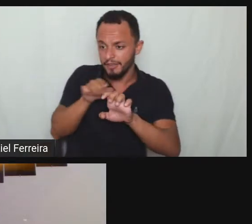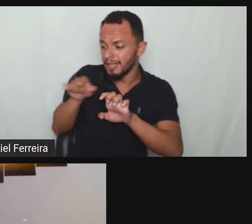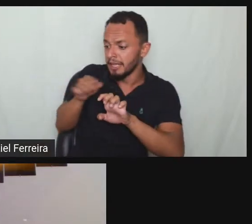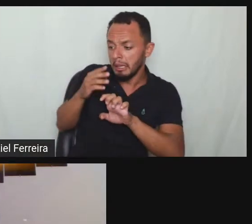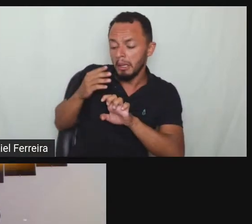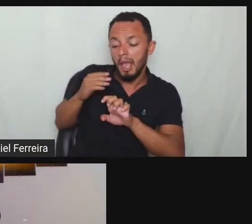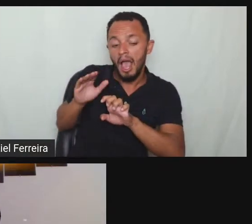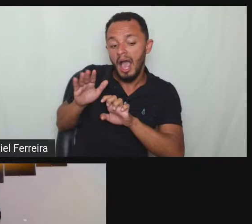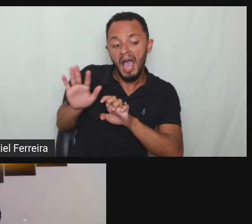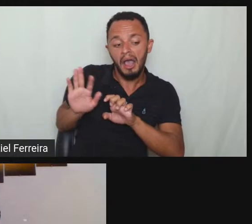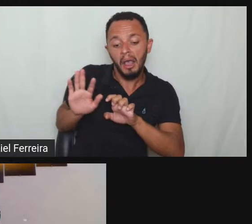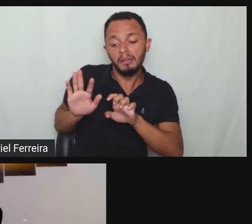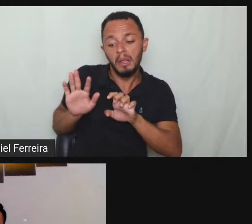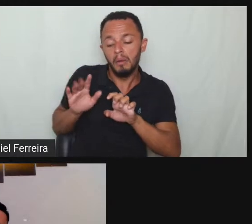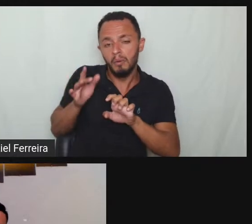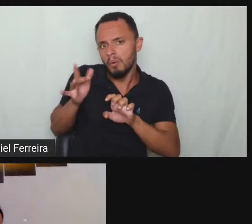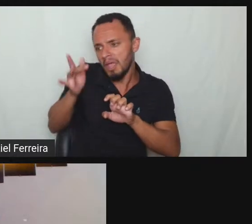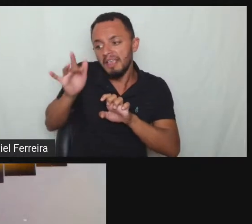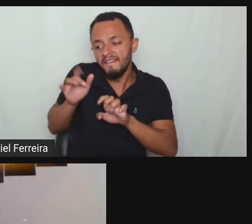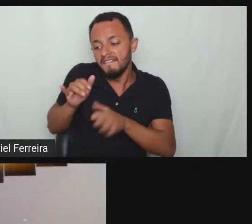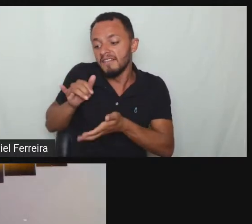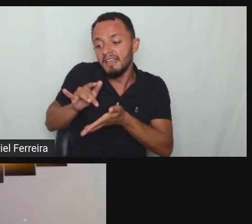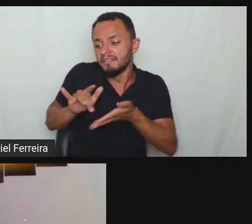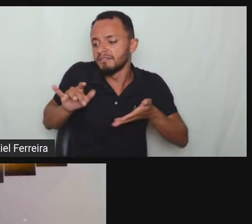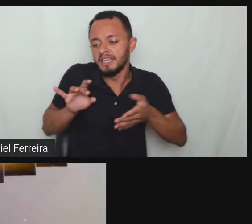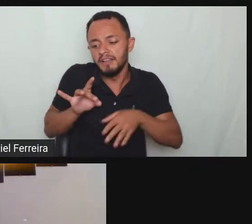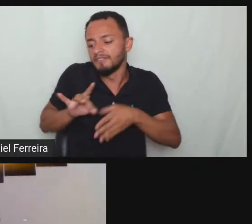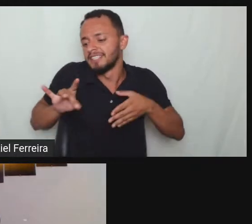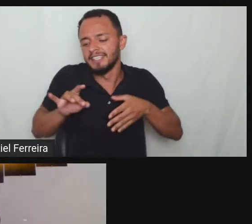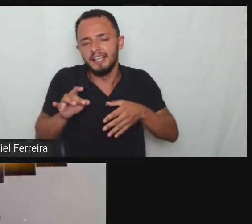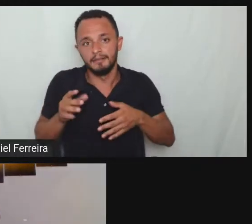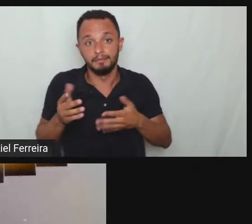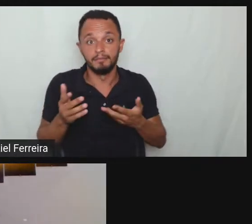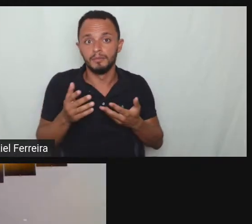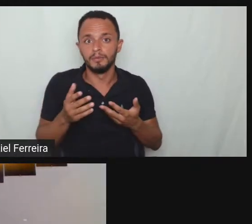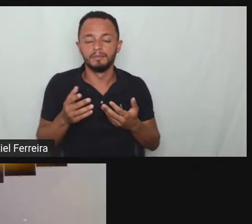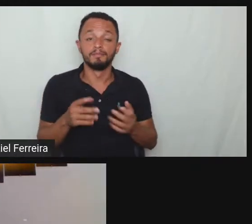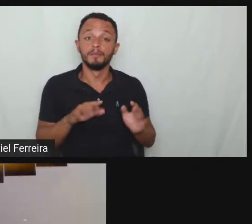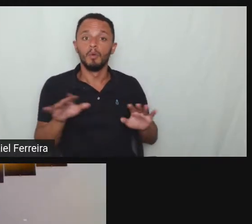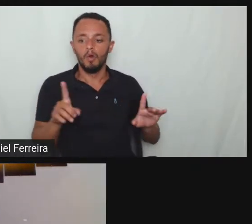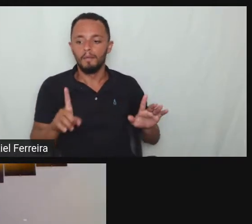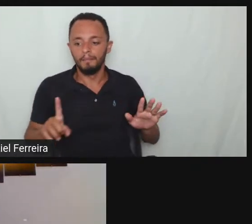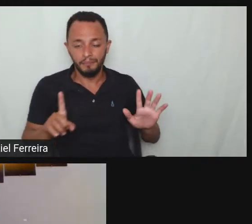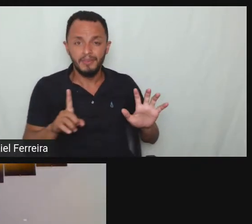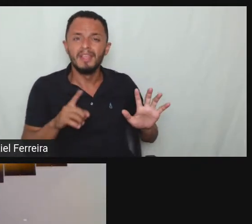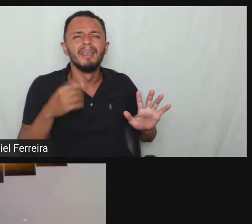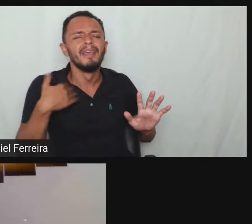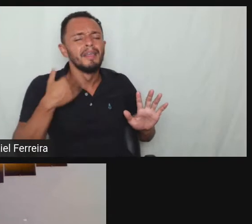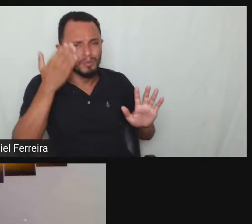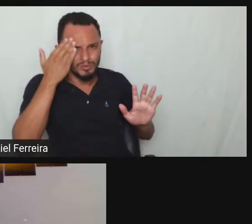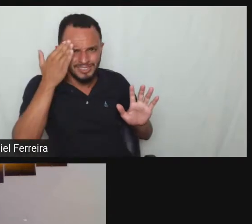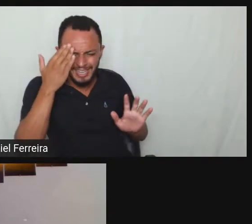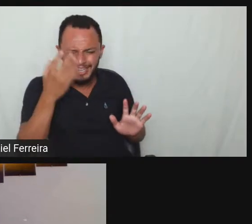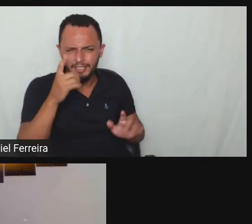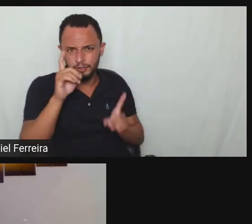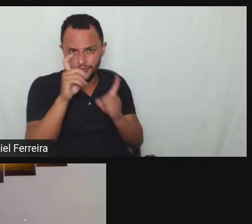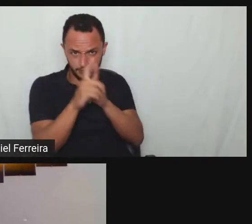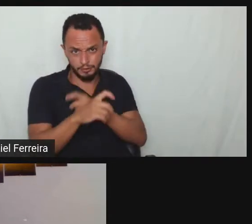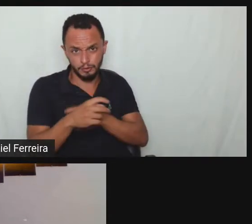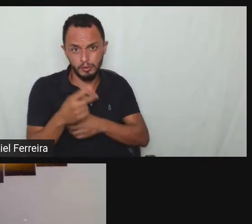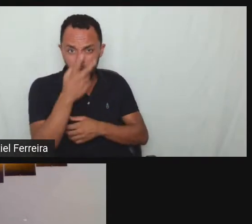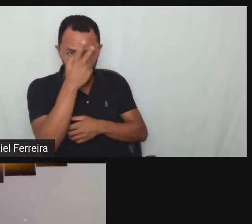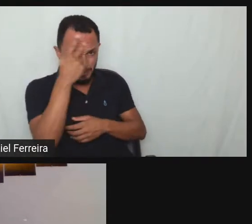doutor ela não eu eu sei que é difícil mas a pessoa não pode se calar tá é primeiramente ela tem que tentar de maneira amigável